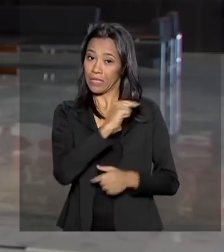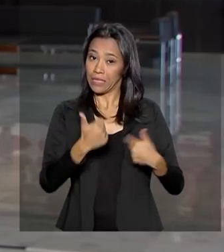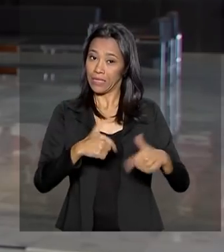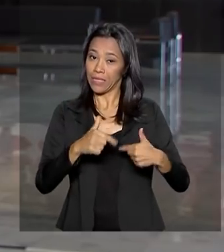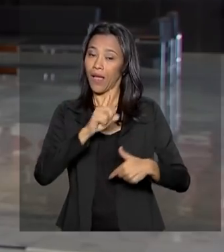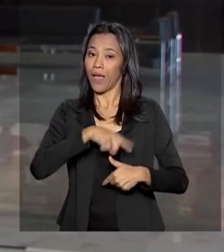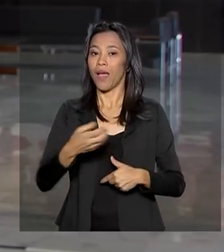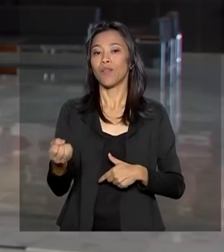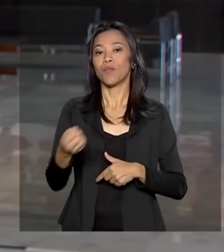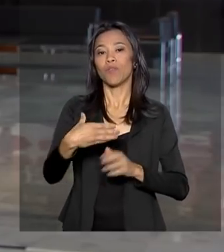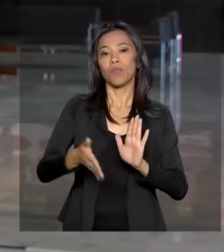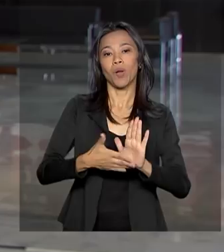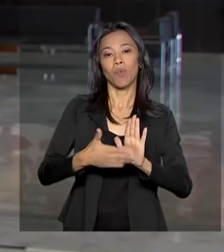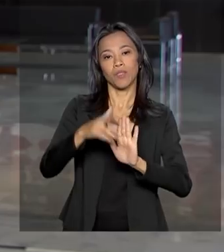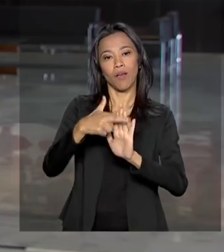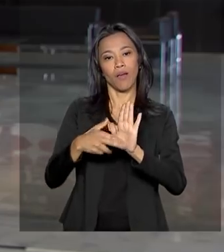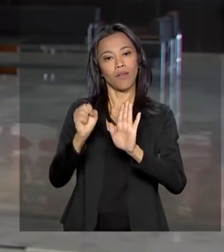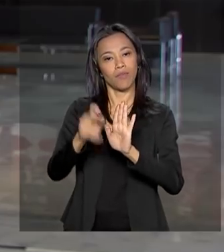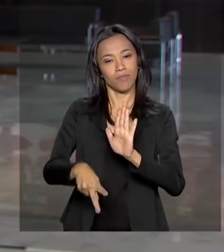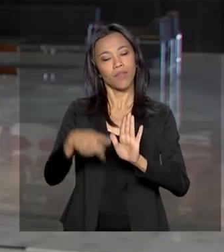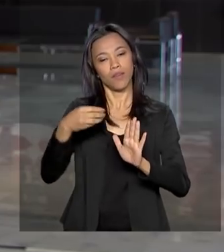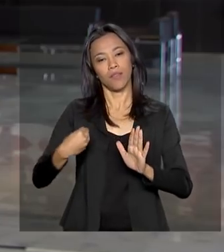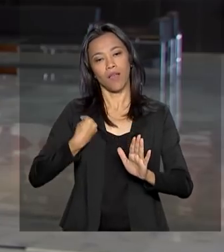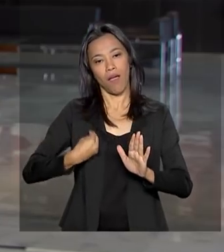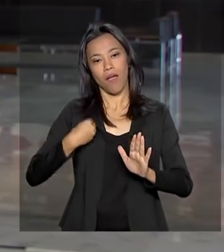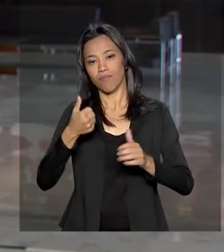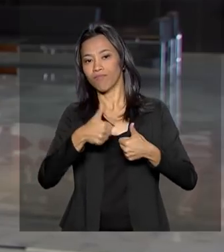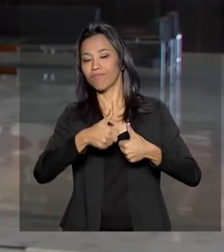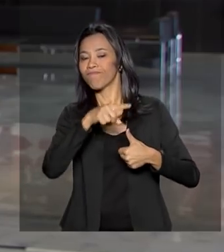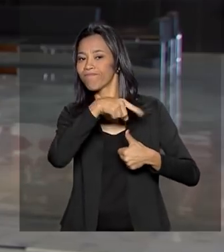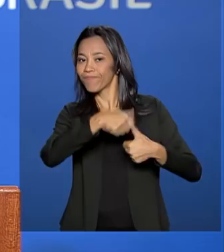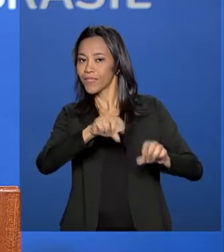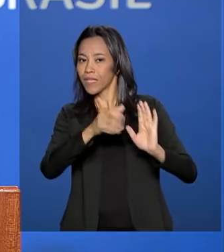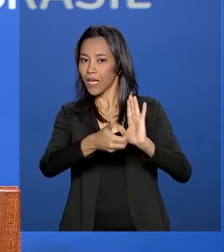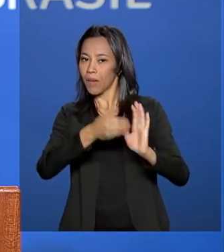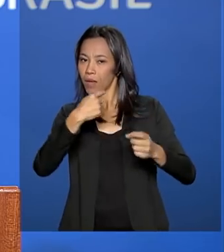nova Previdência, que está em análise na Câmara dos Deputados.